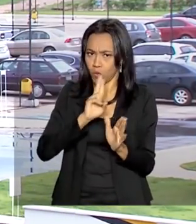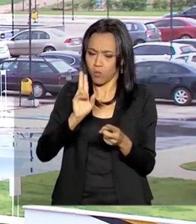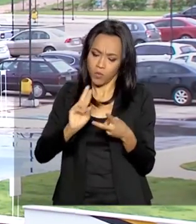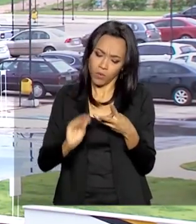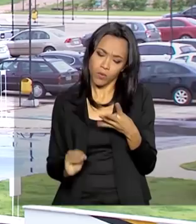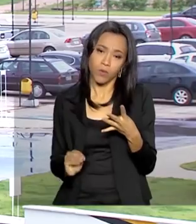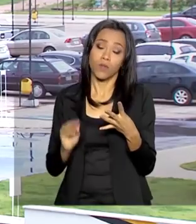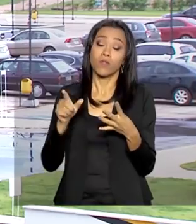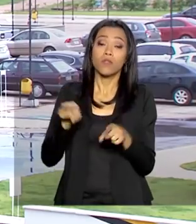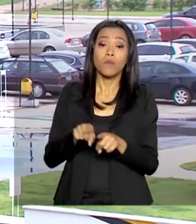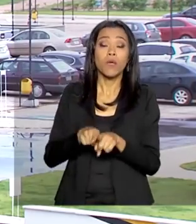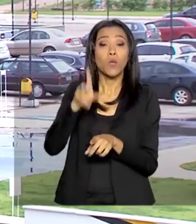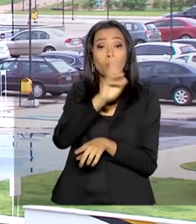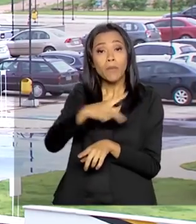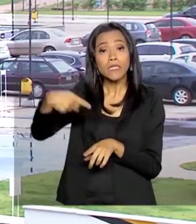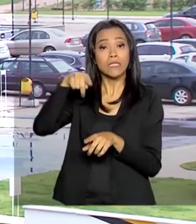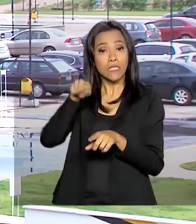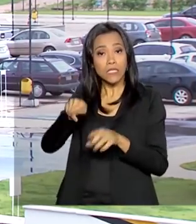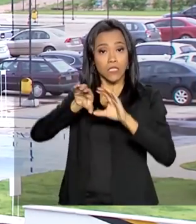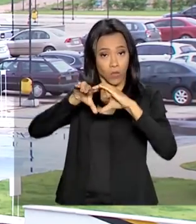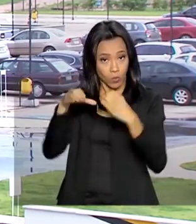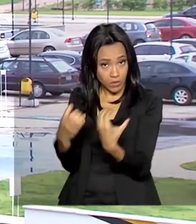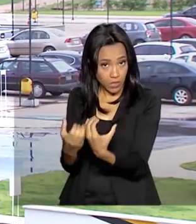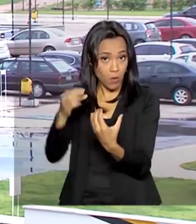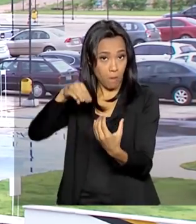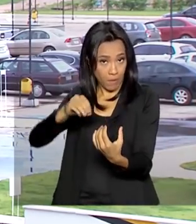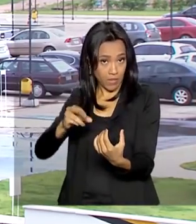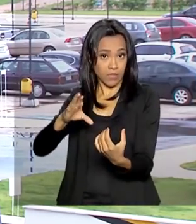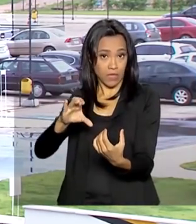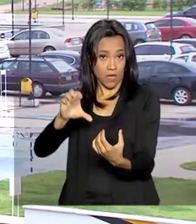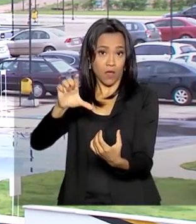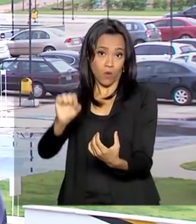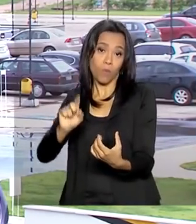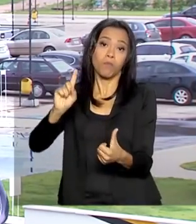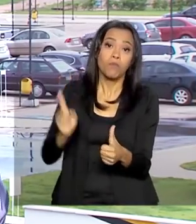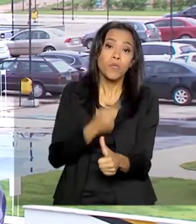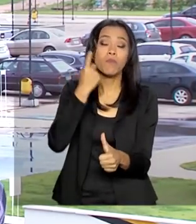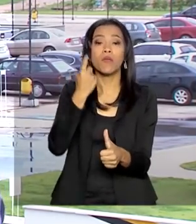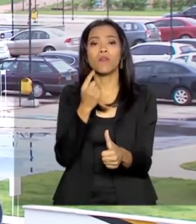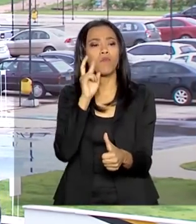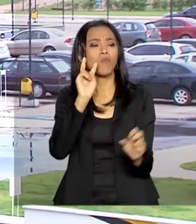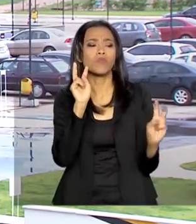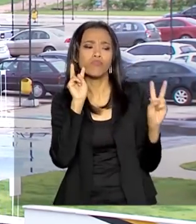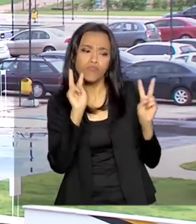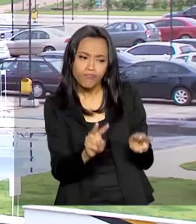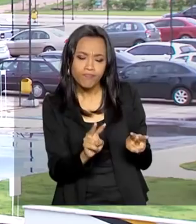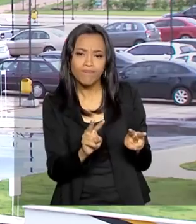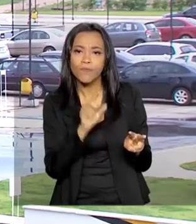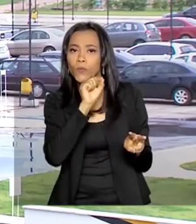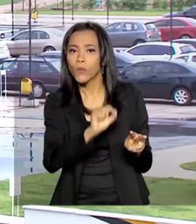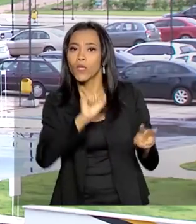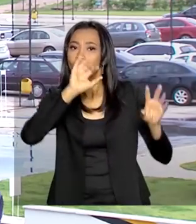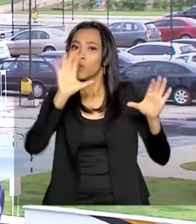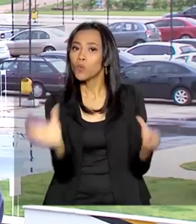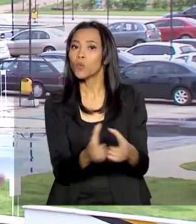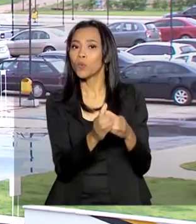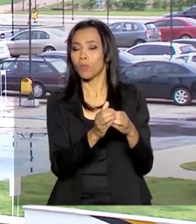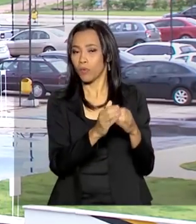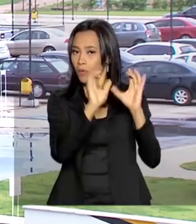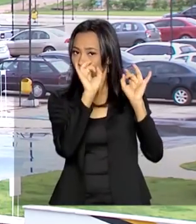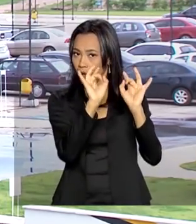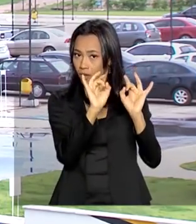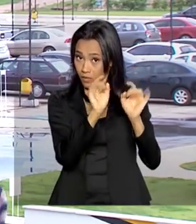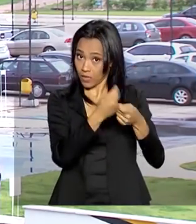comissão, o deputado Marcelo Ramos, acredita que devem ser ouvidos primeiro os integrantes da equipe econômica, em